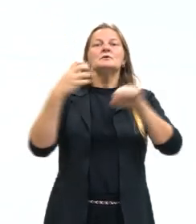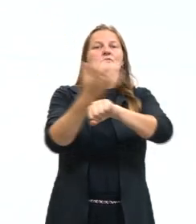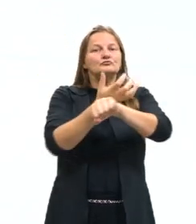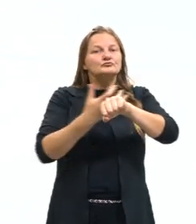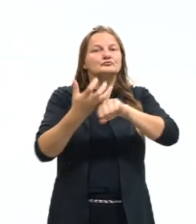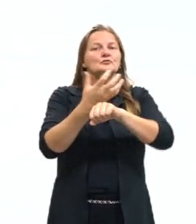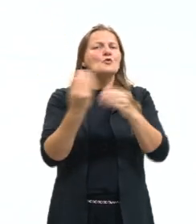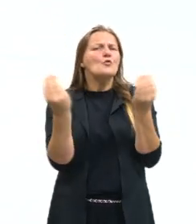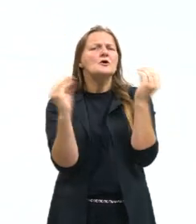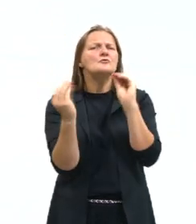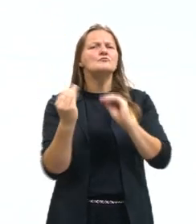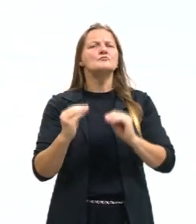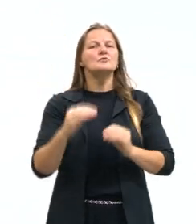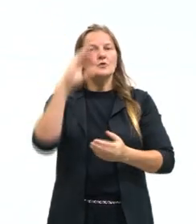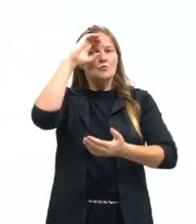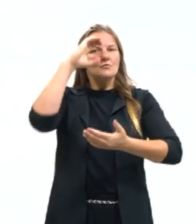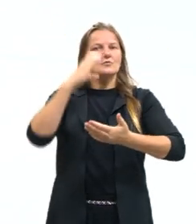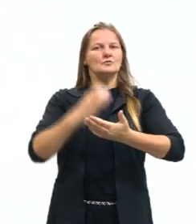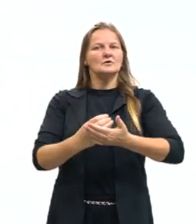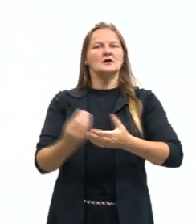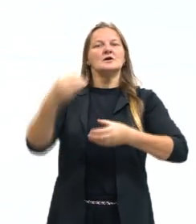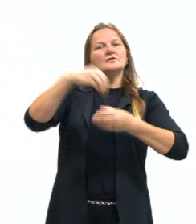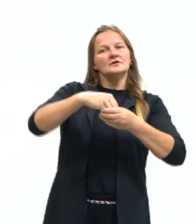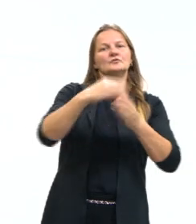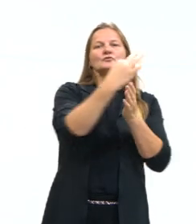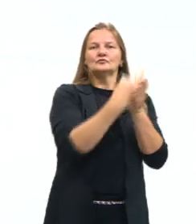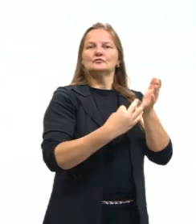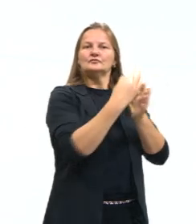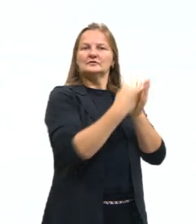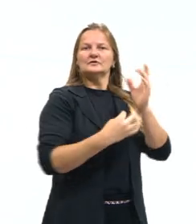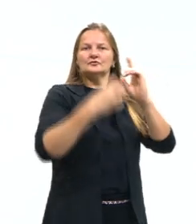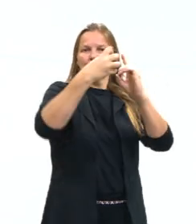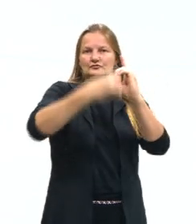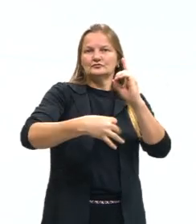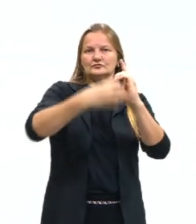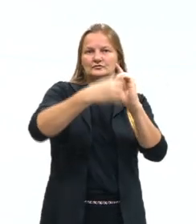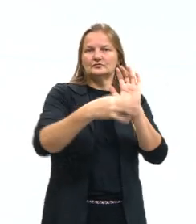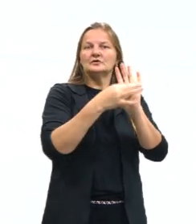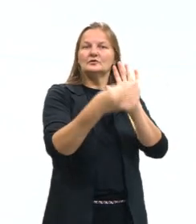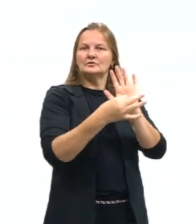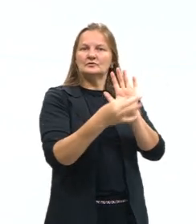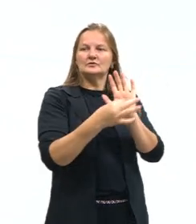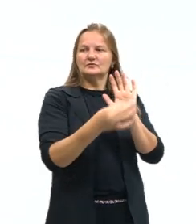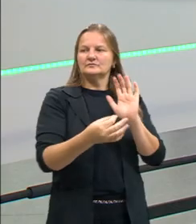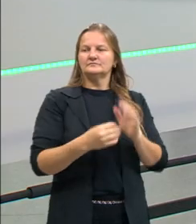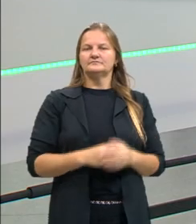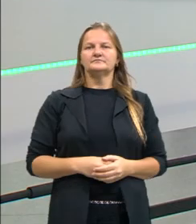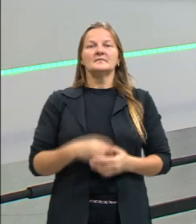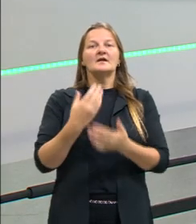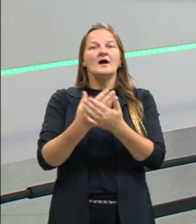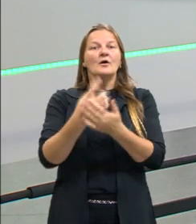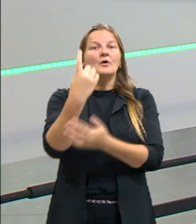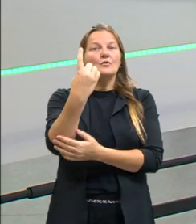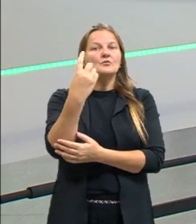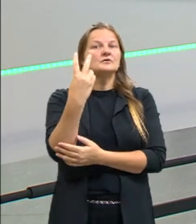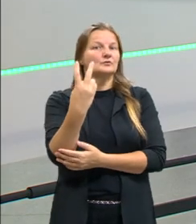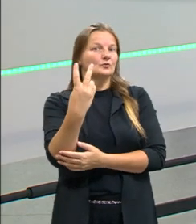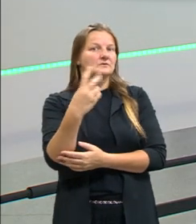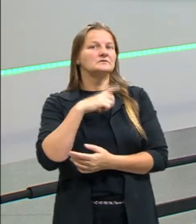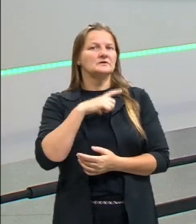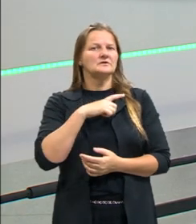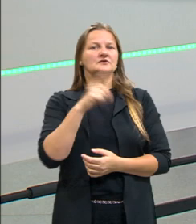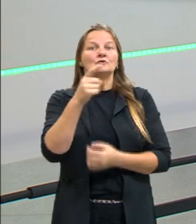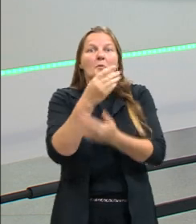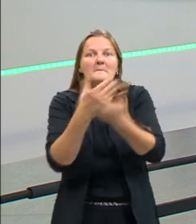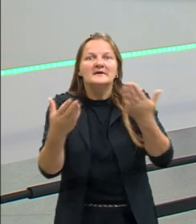componentes da tese no texto dissertativo argumentativo. Lá na aula 1 e na aula 2, que se tu